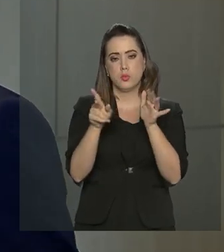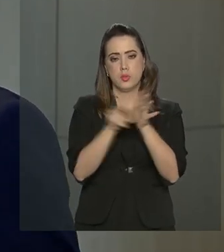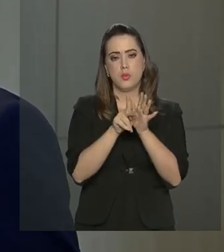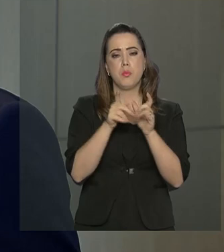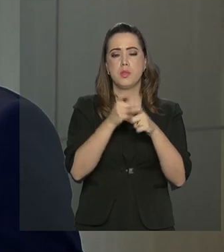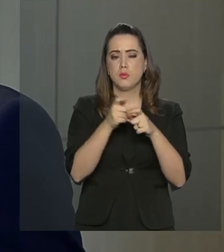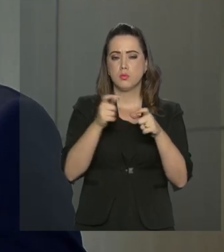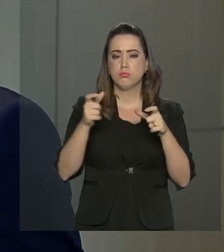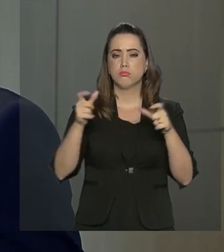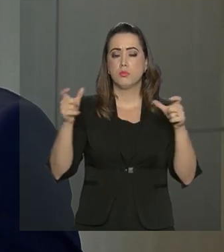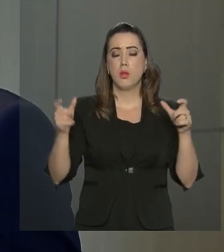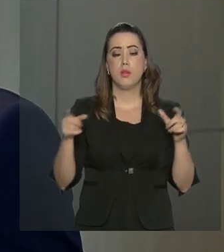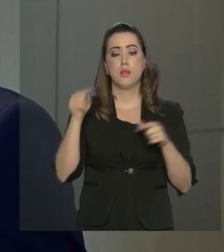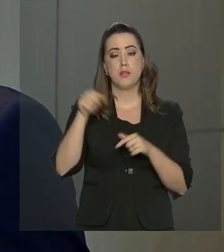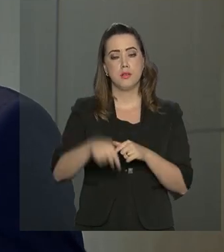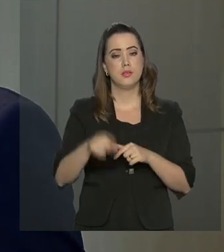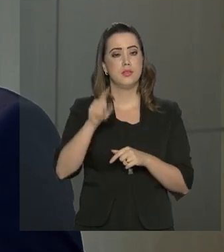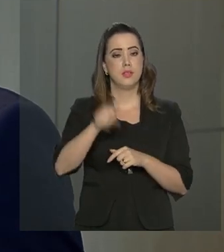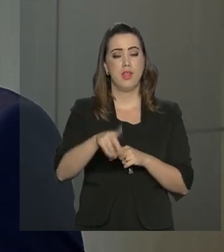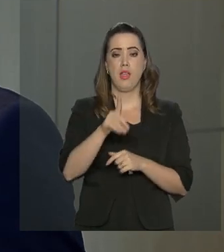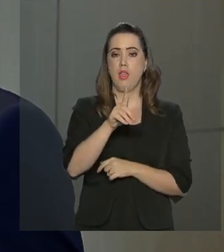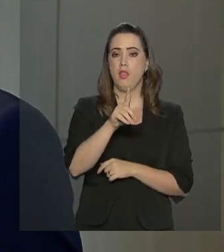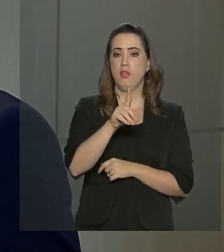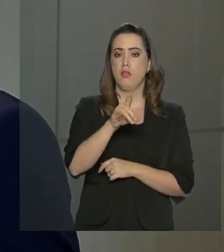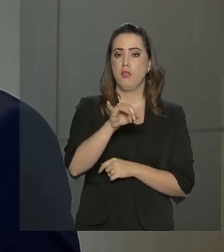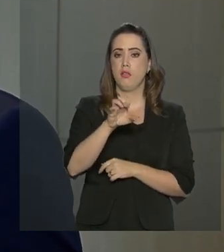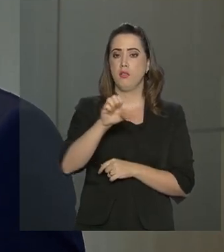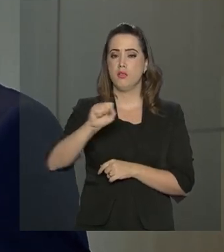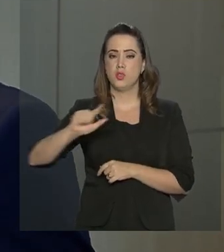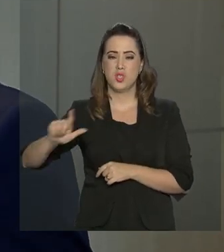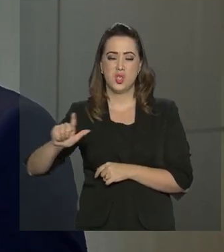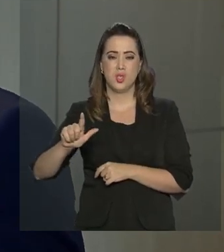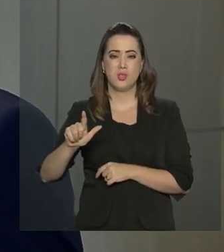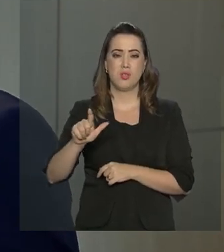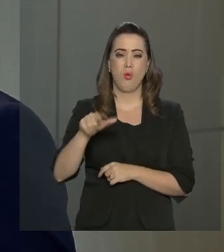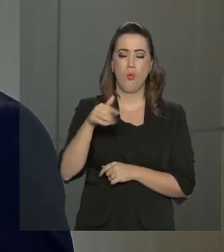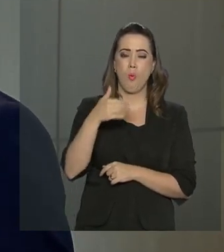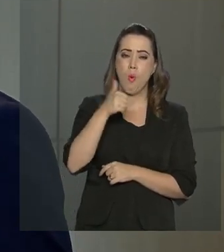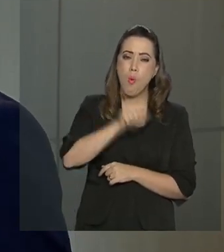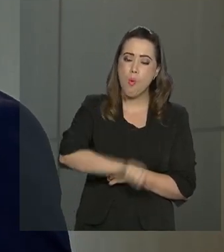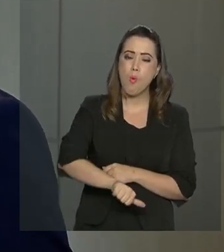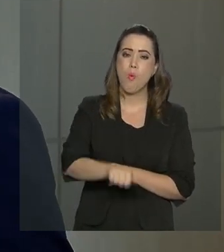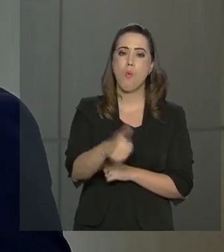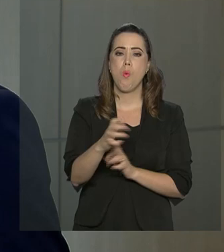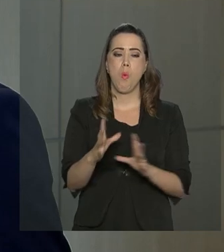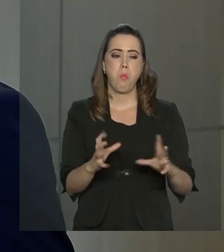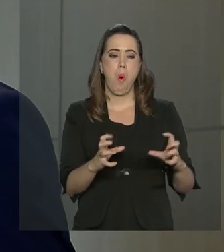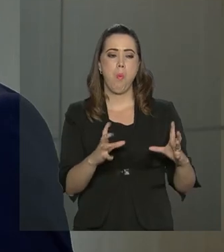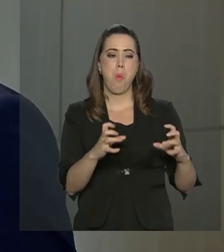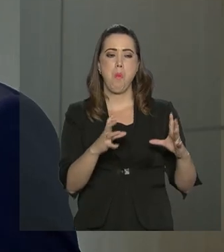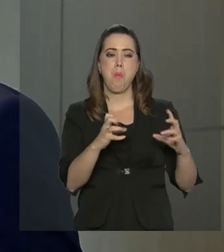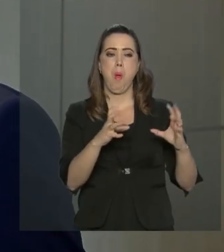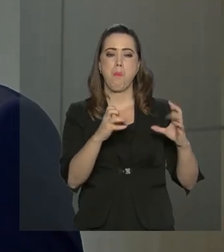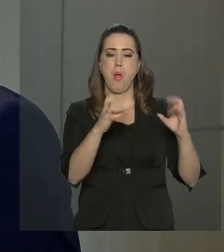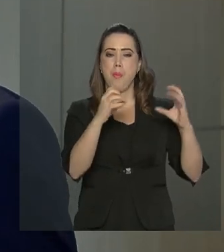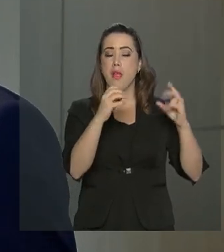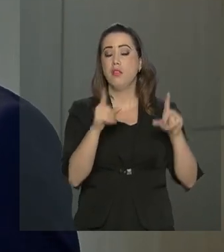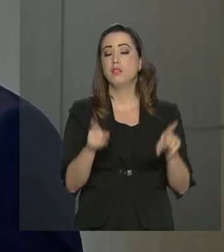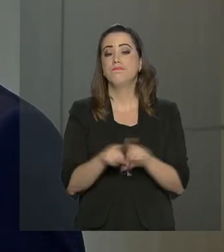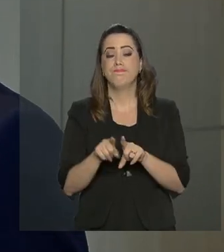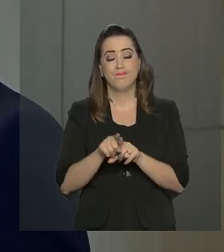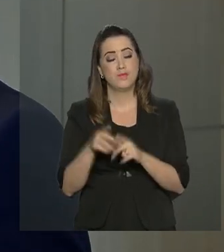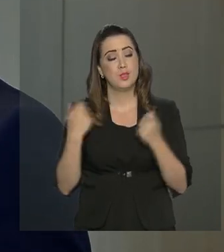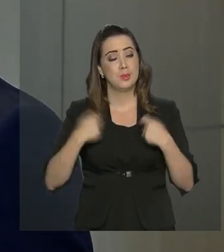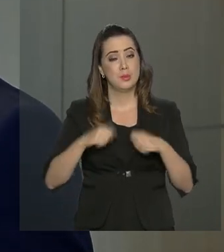nos últimos anos, ele é a diesel com baixa eficiência, altas emissões de CO2, além de exigir uma